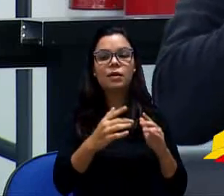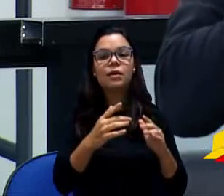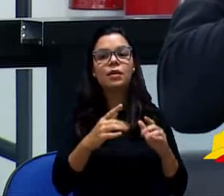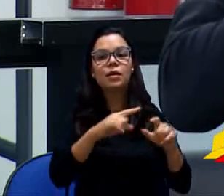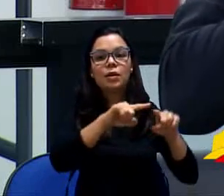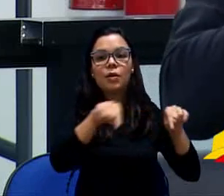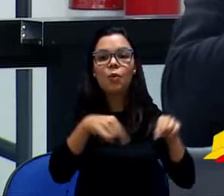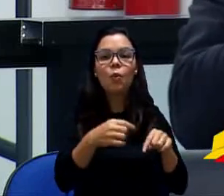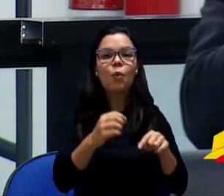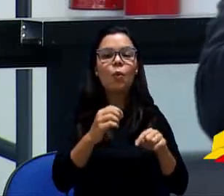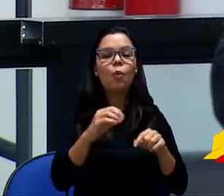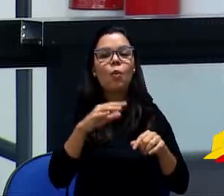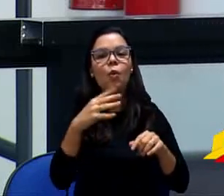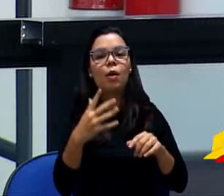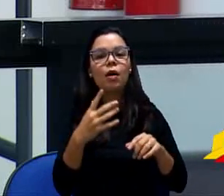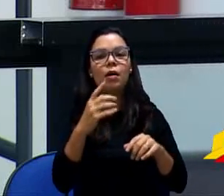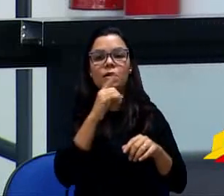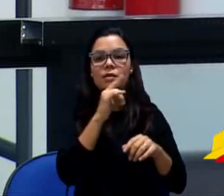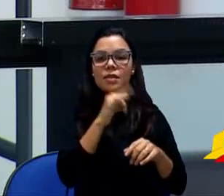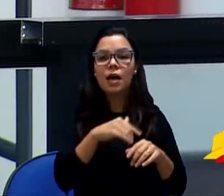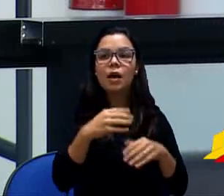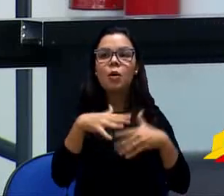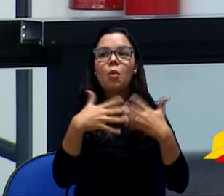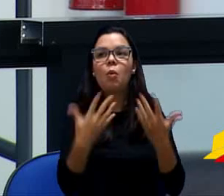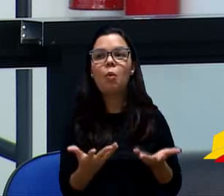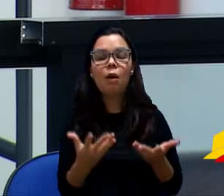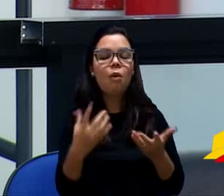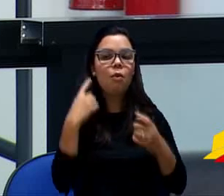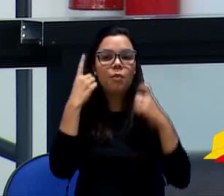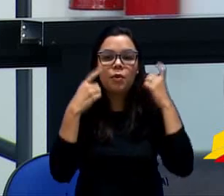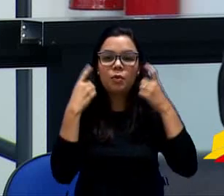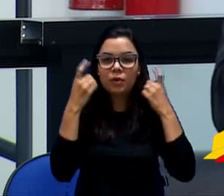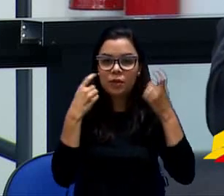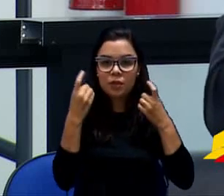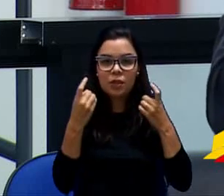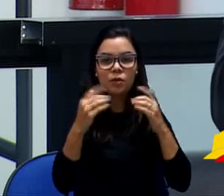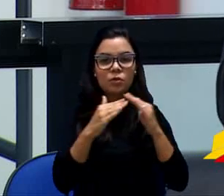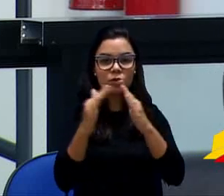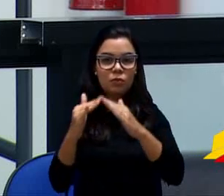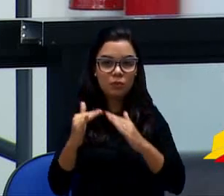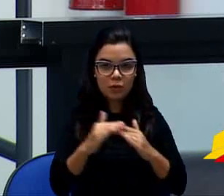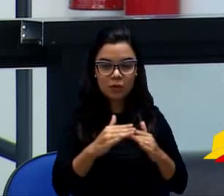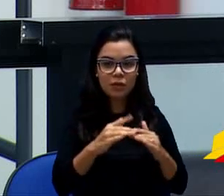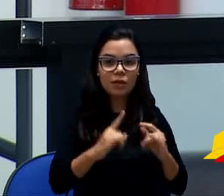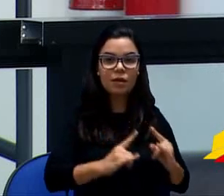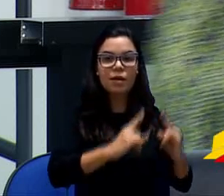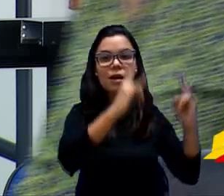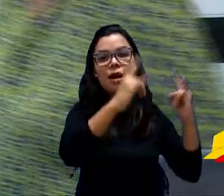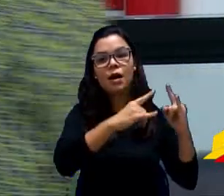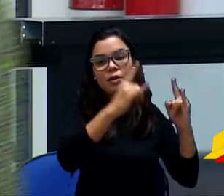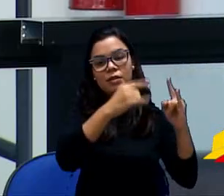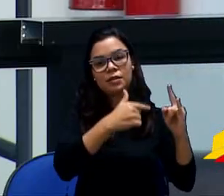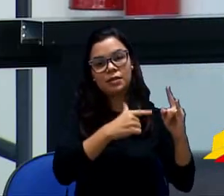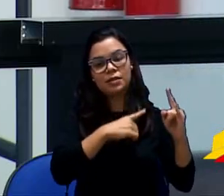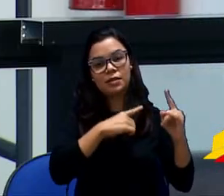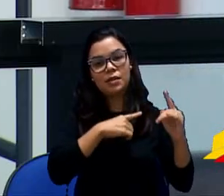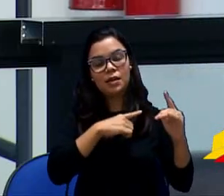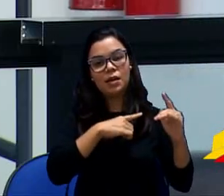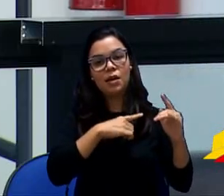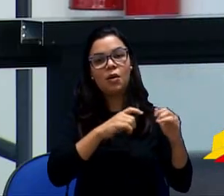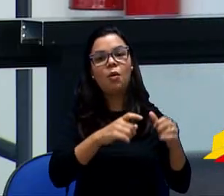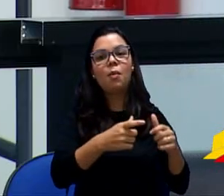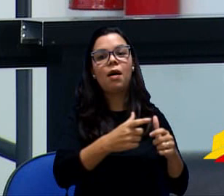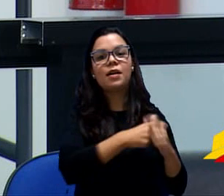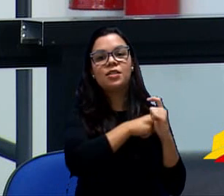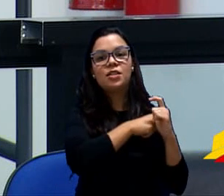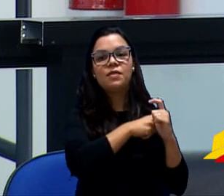Qual é a preocupação dos moradores lá e também do síndico, da síndica, lá dos prédios? Existe uma dívida grande